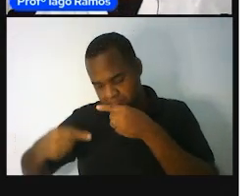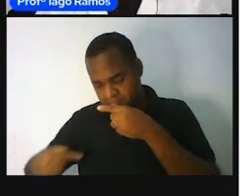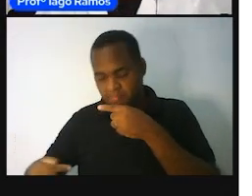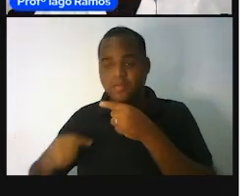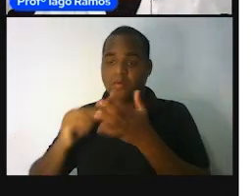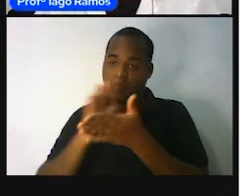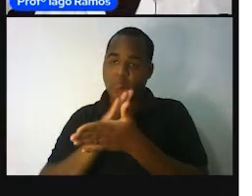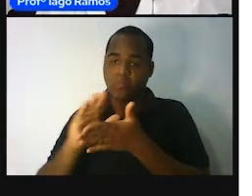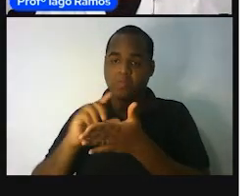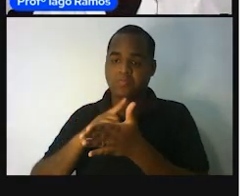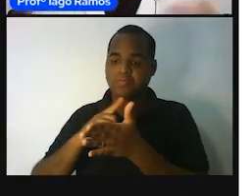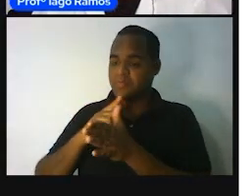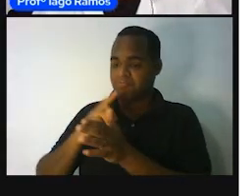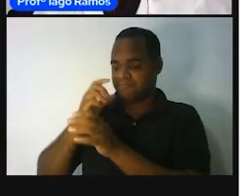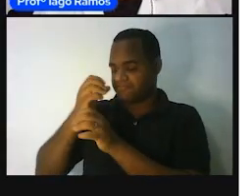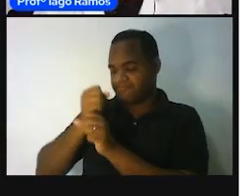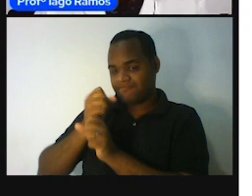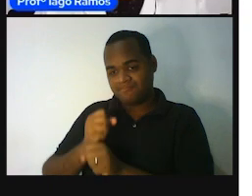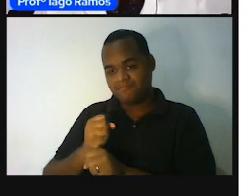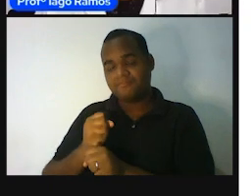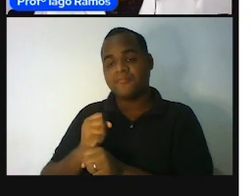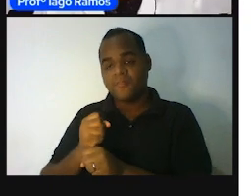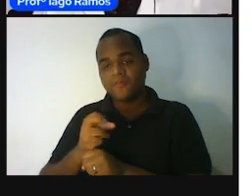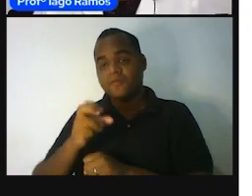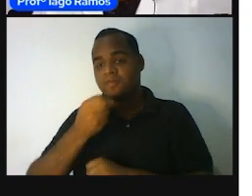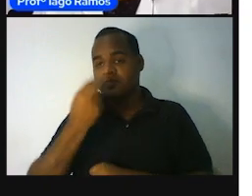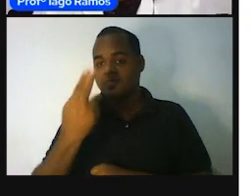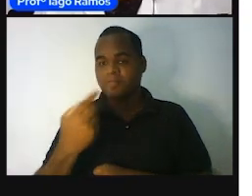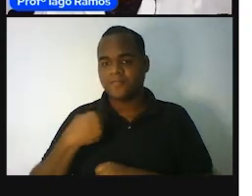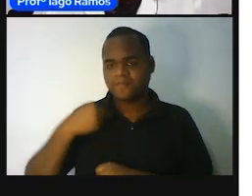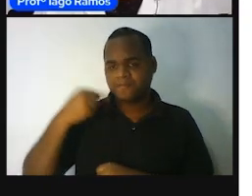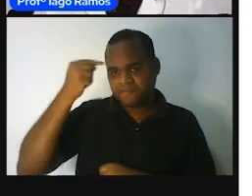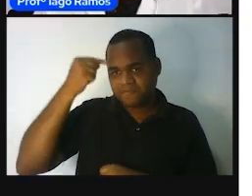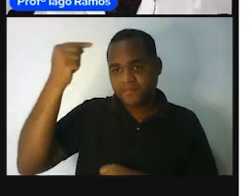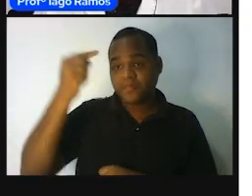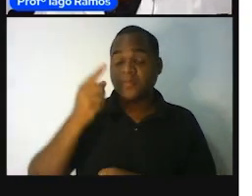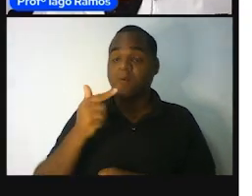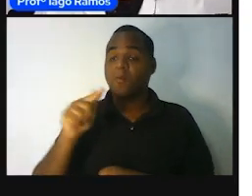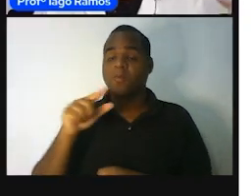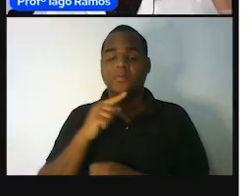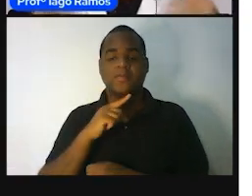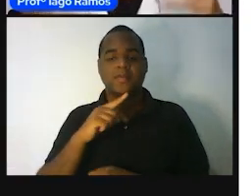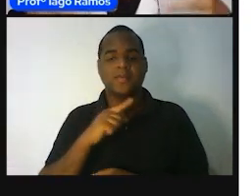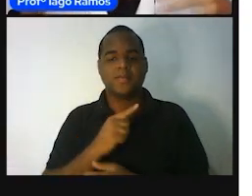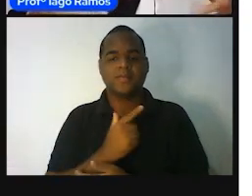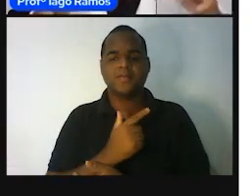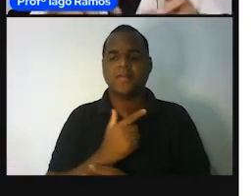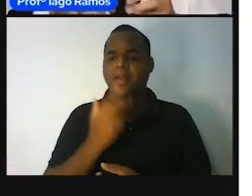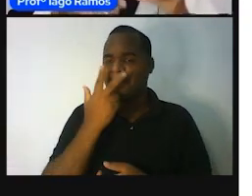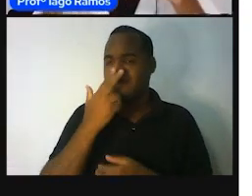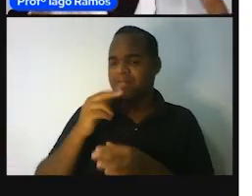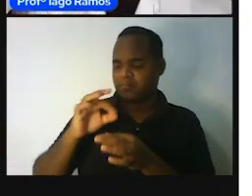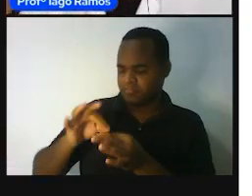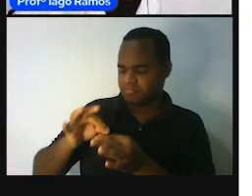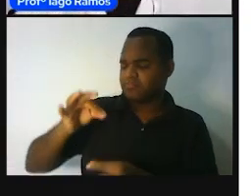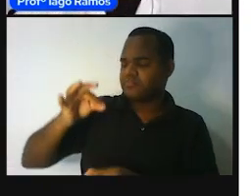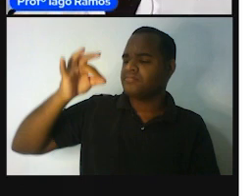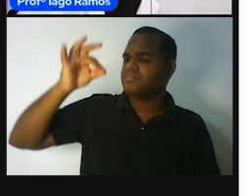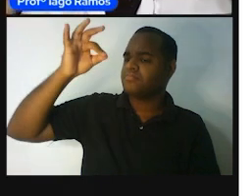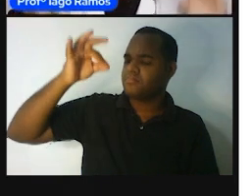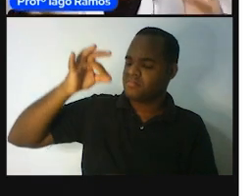azul, como uma marca de medida, Outra coisa que a sabe, que é uma reta, uma reta, né? Uma reta,